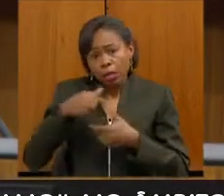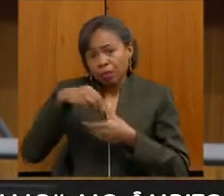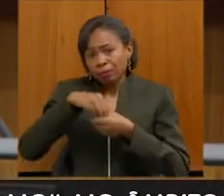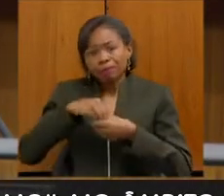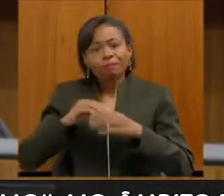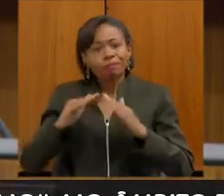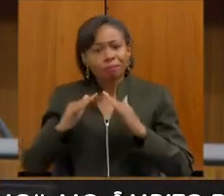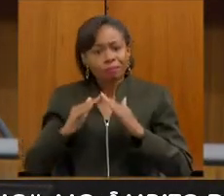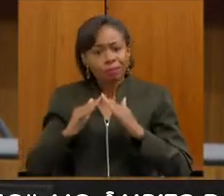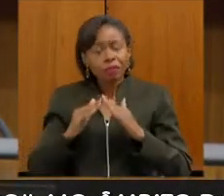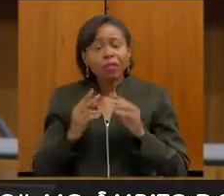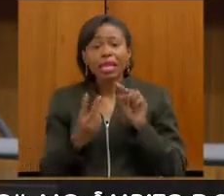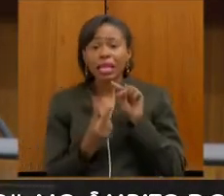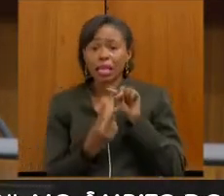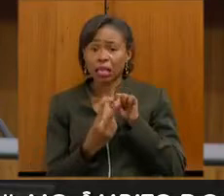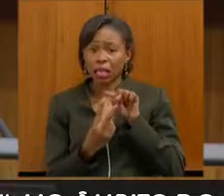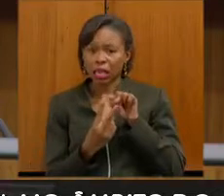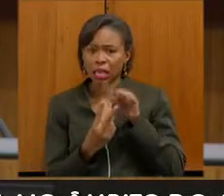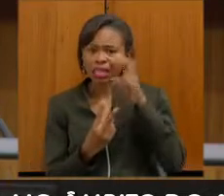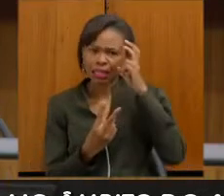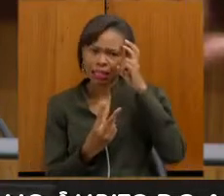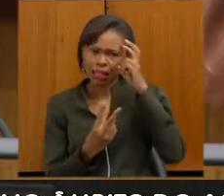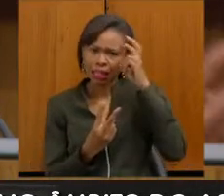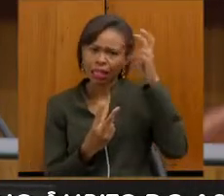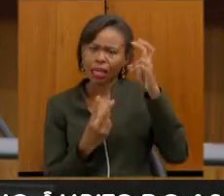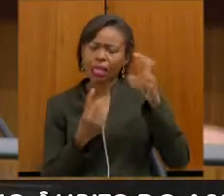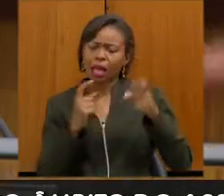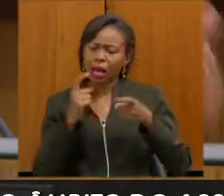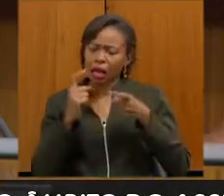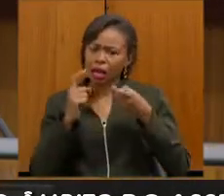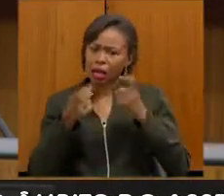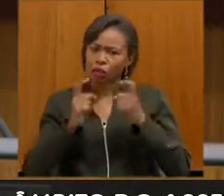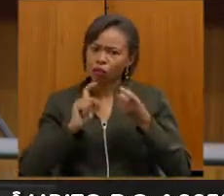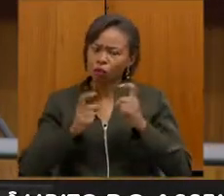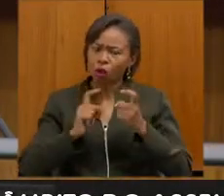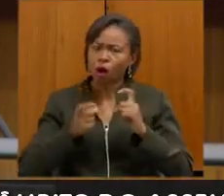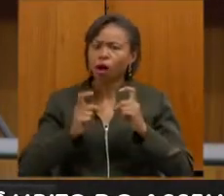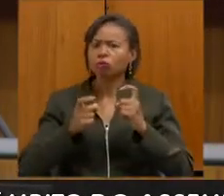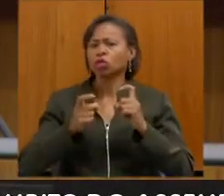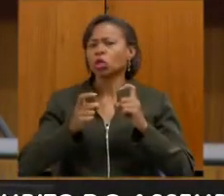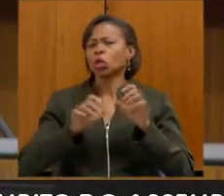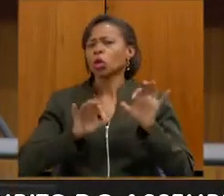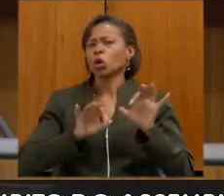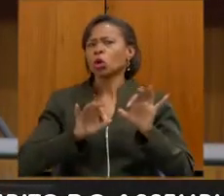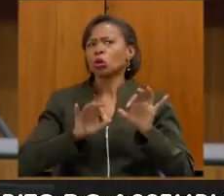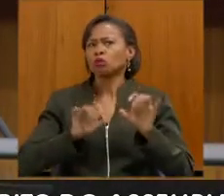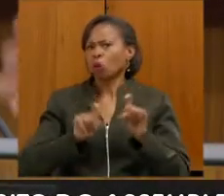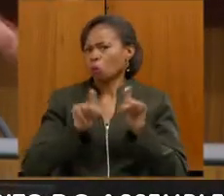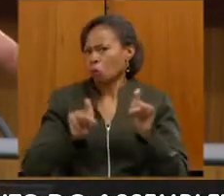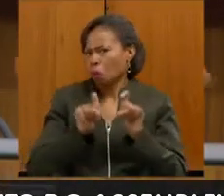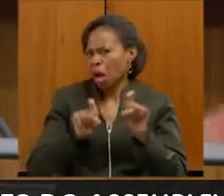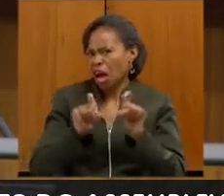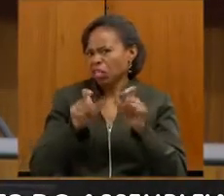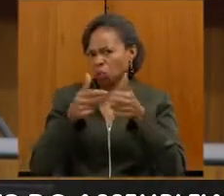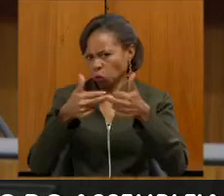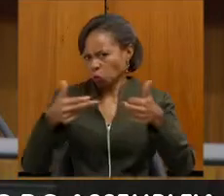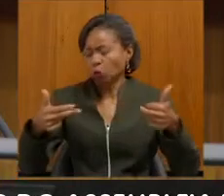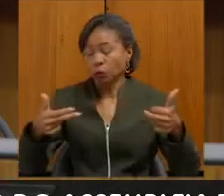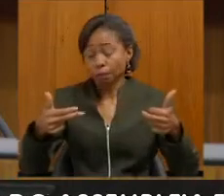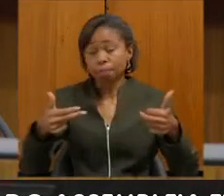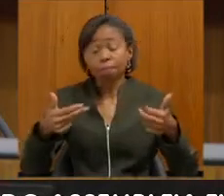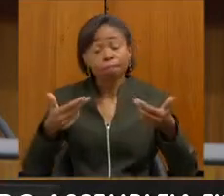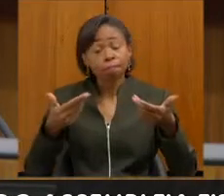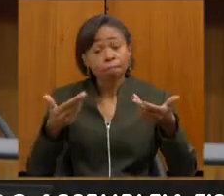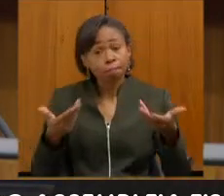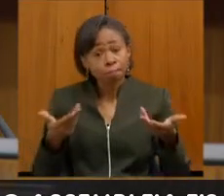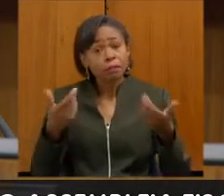grande entendimento na área de informática, ele pode conseguir um trabalho mesmo, distante do trabalho. Então, nós temos que pensar em todas as